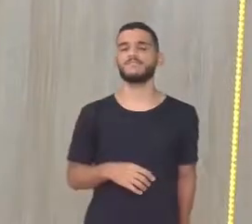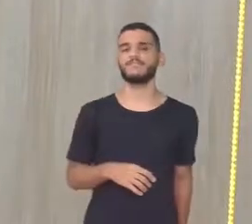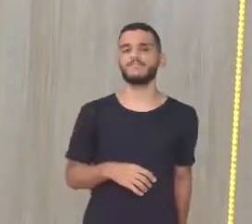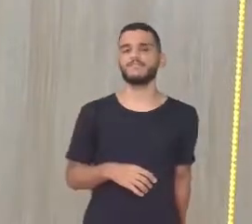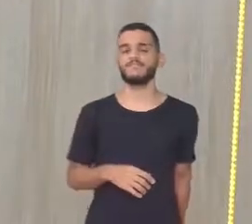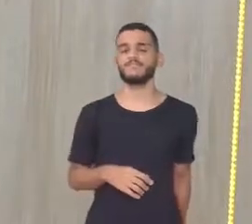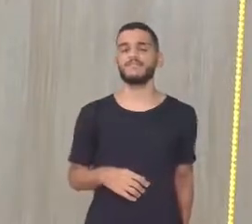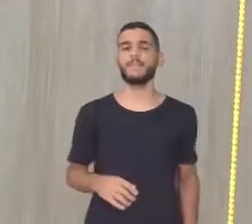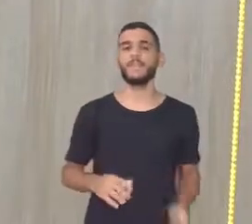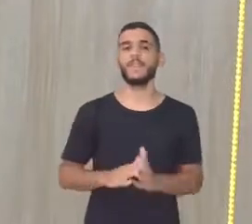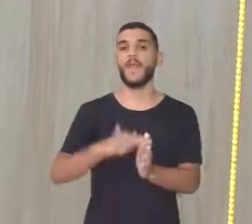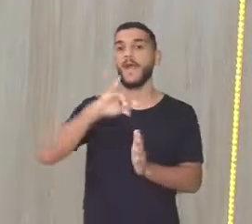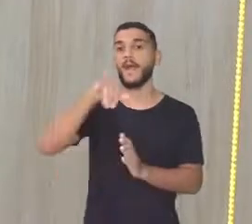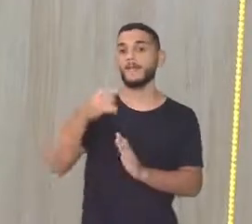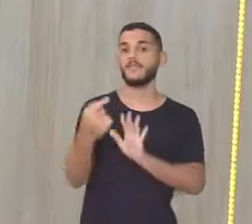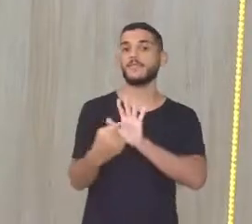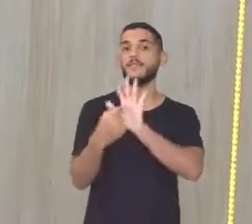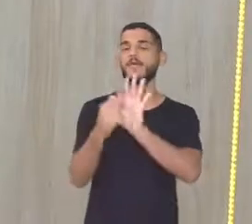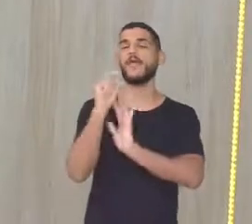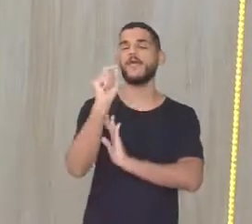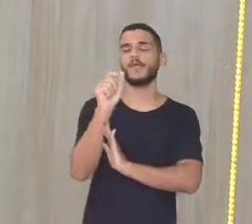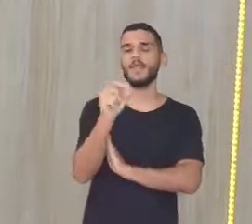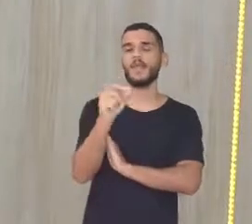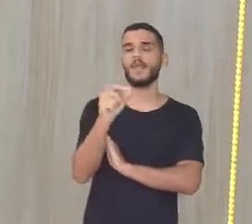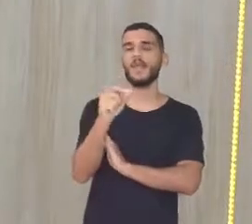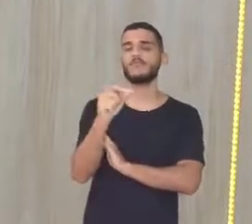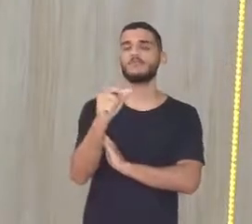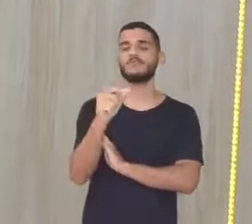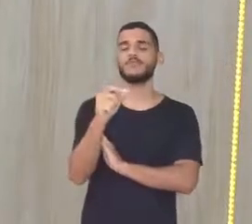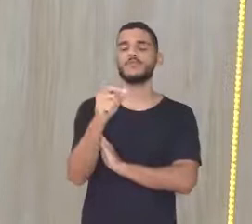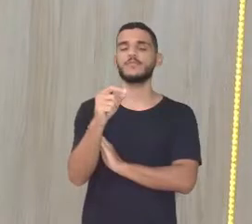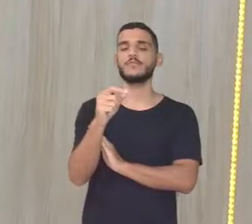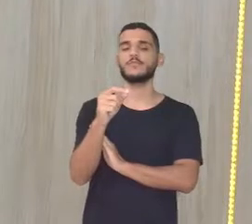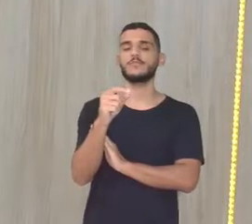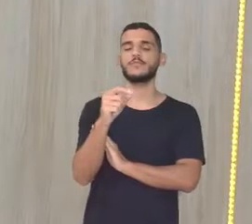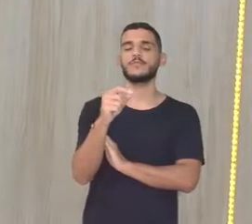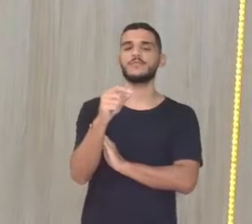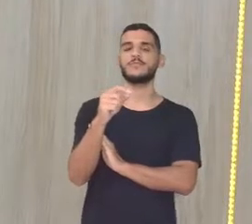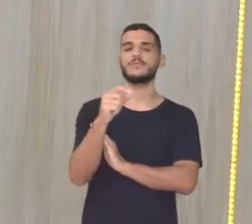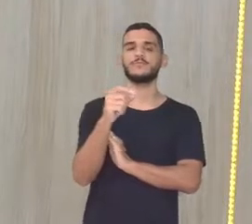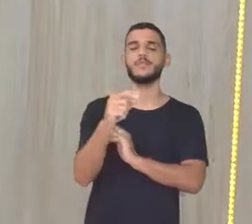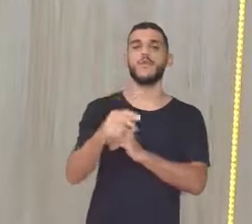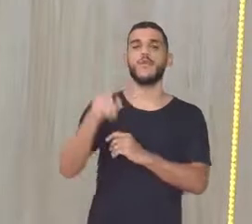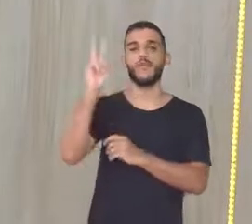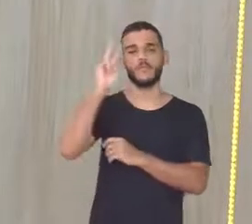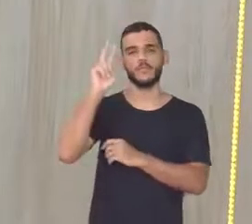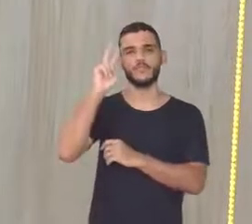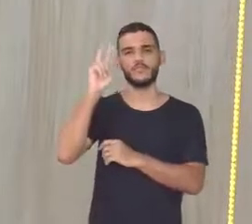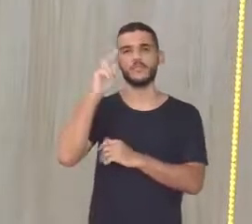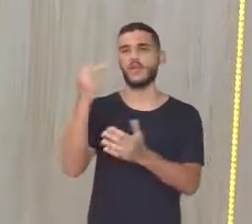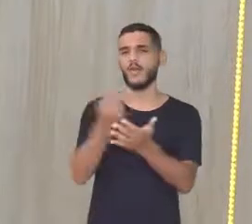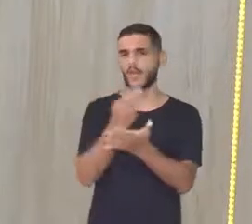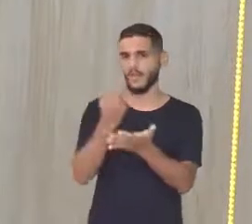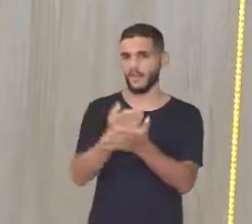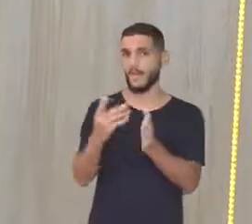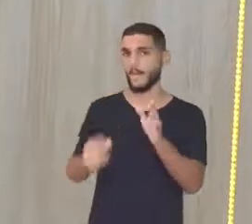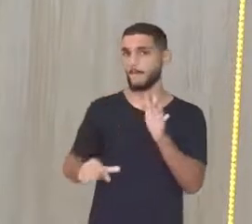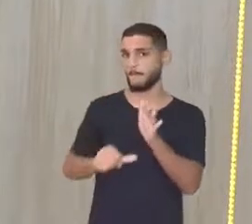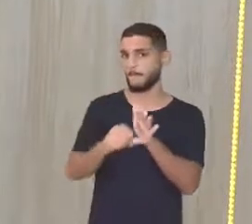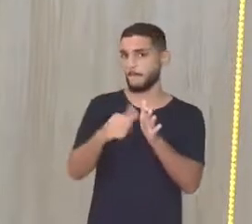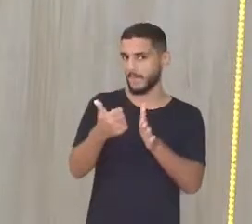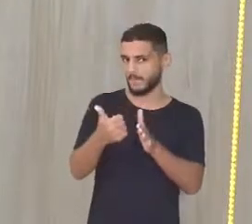esclarecer uma história Mal contada Mal contada Certo? Primeiro dizer a vocês Que o Brasil